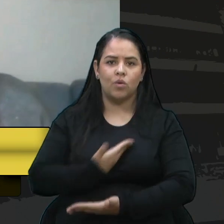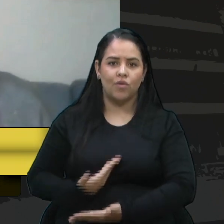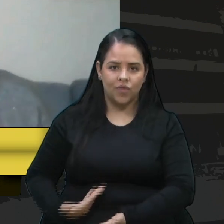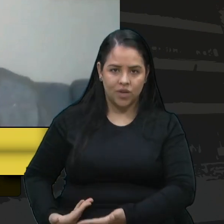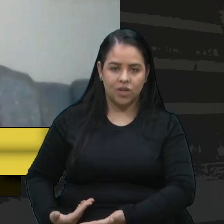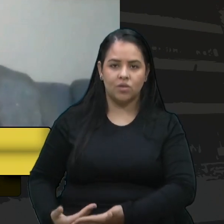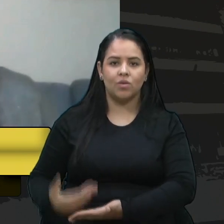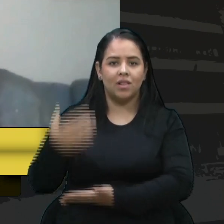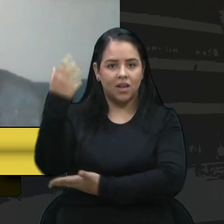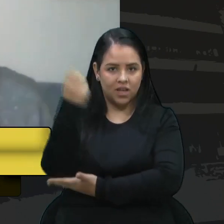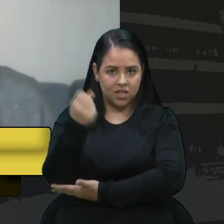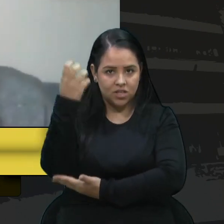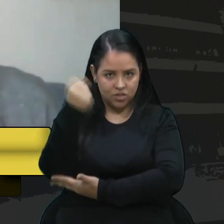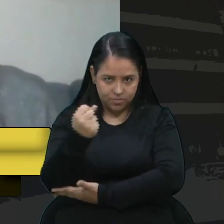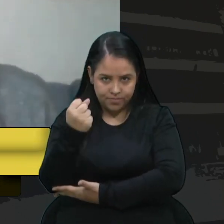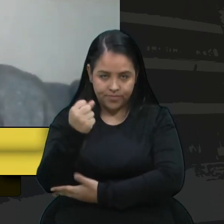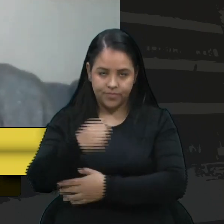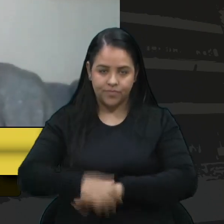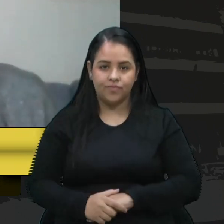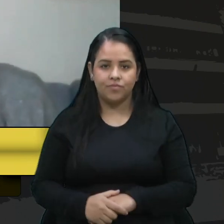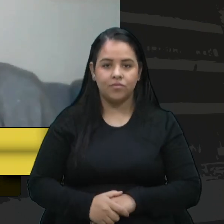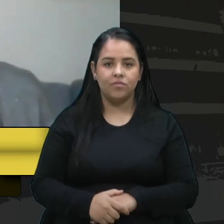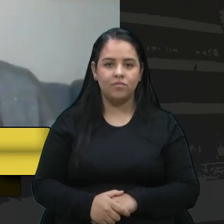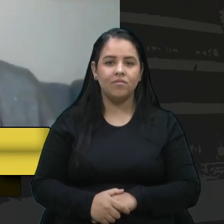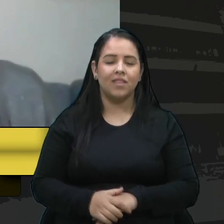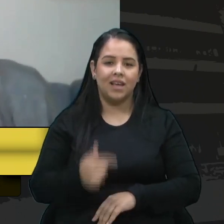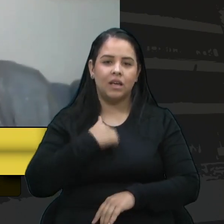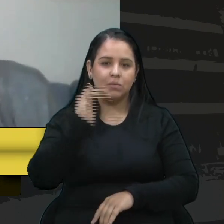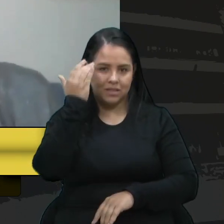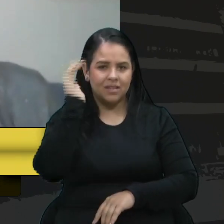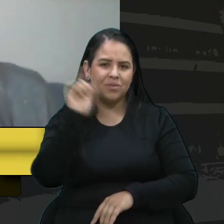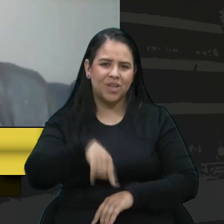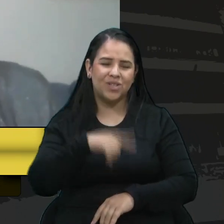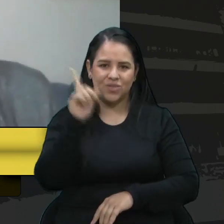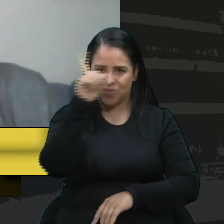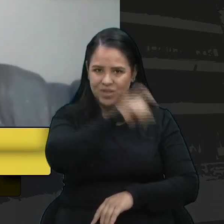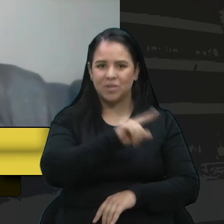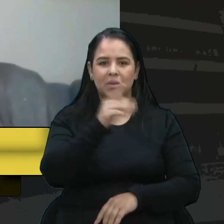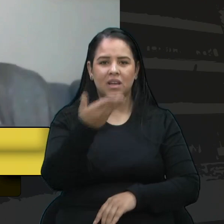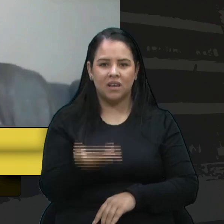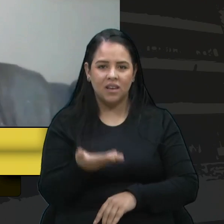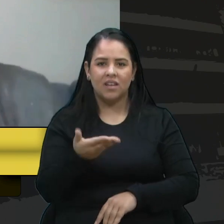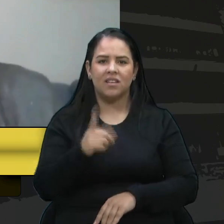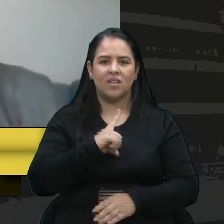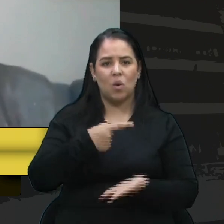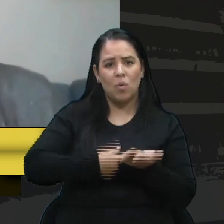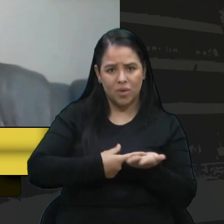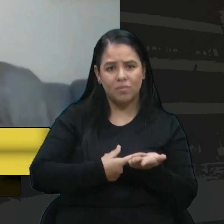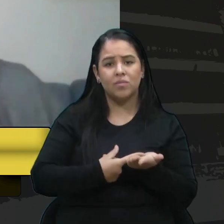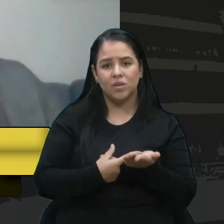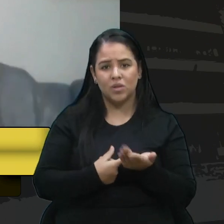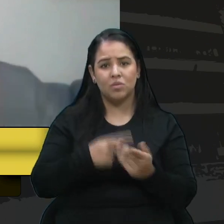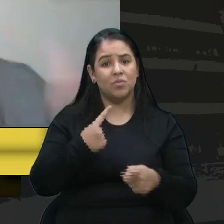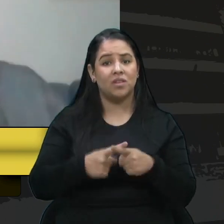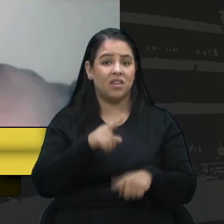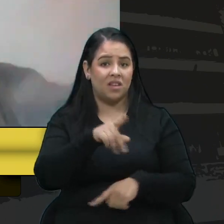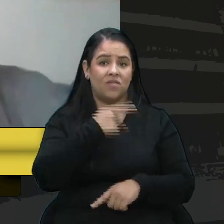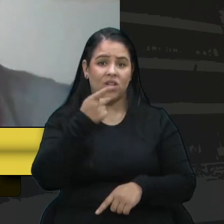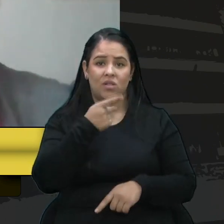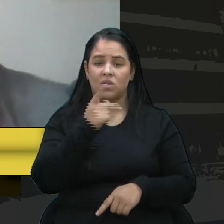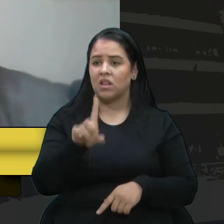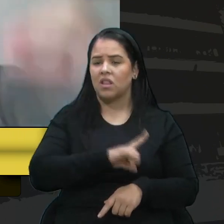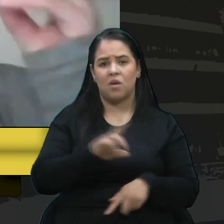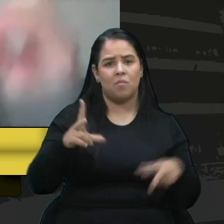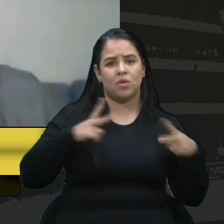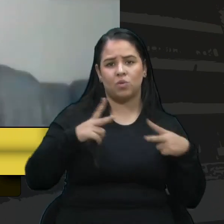Eduardo Leite. Eu entendo que é difícil para ele firmar os seus compromissos, tendo em vista que ele falou que não privatizaria nada,